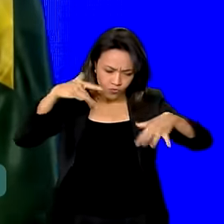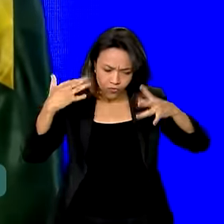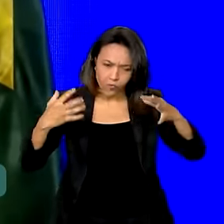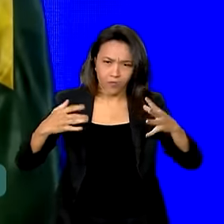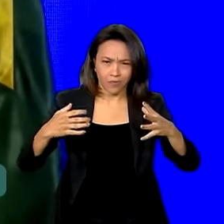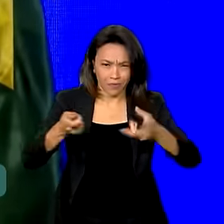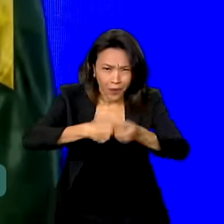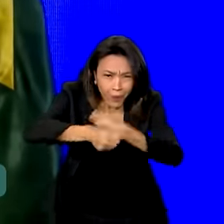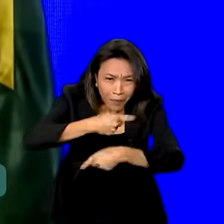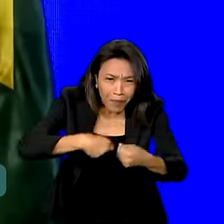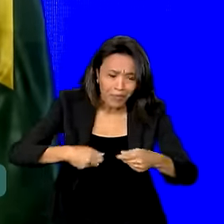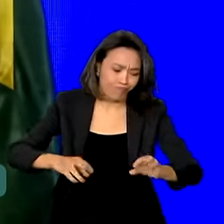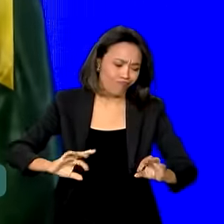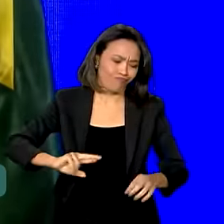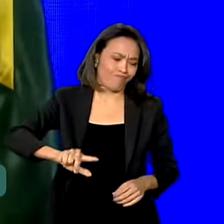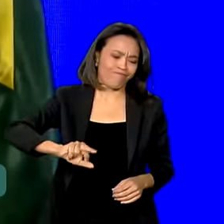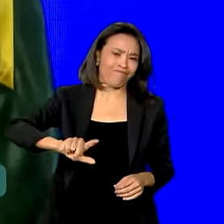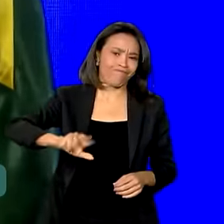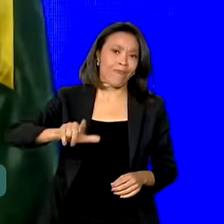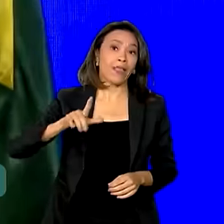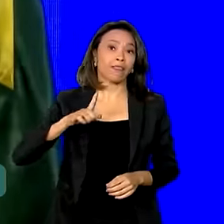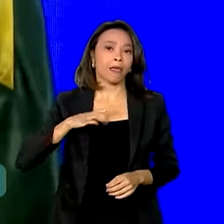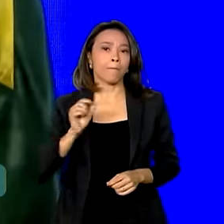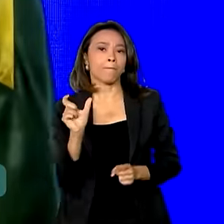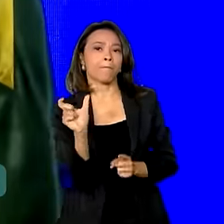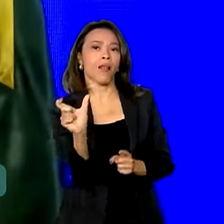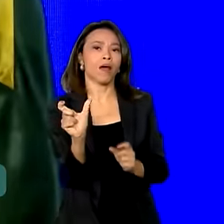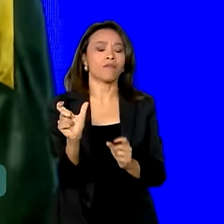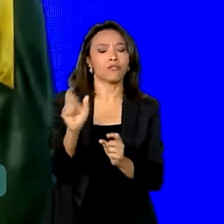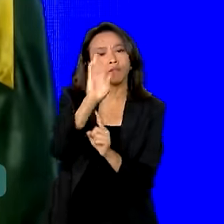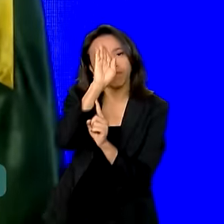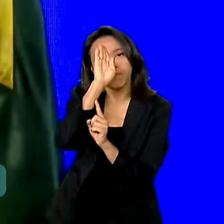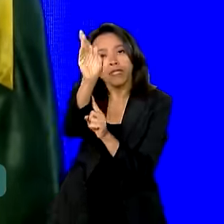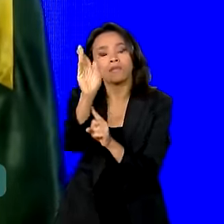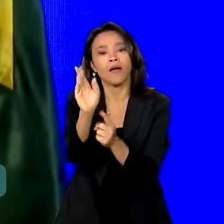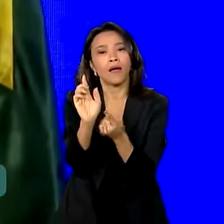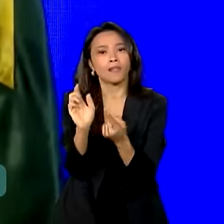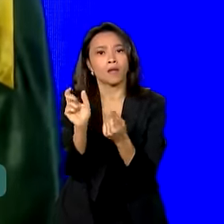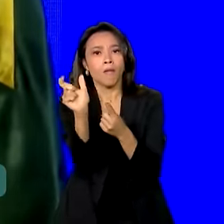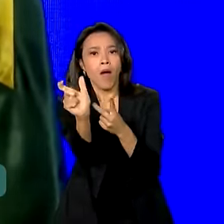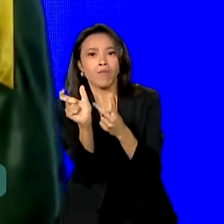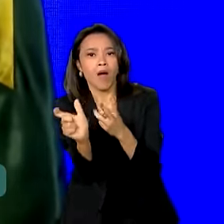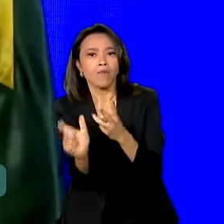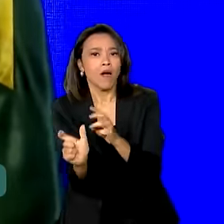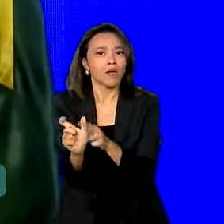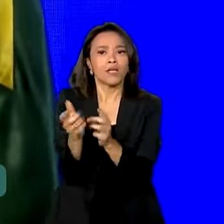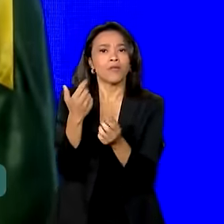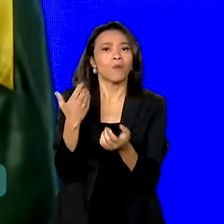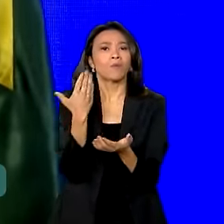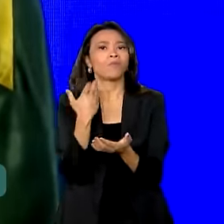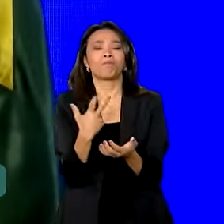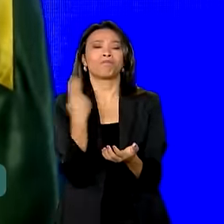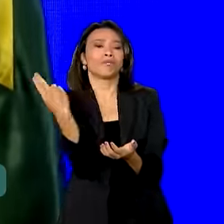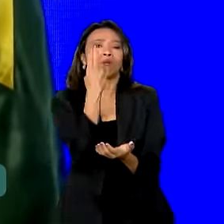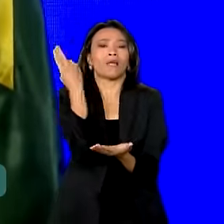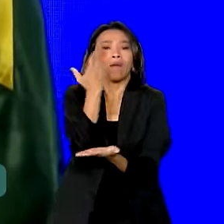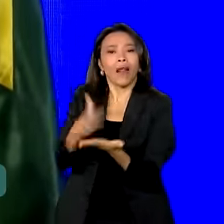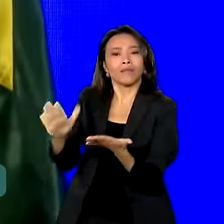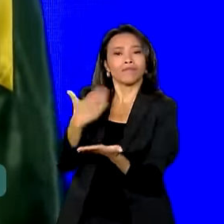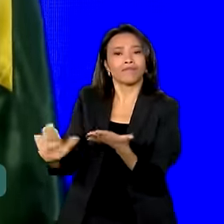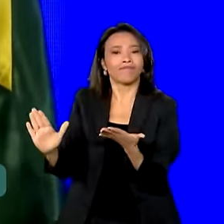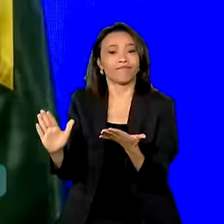Economia tem algumas palavras-chave que nós não podemos desperdiçá-la. A primeira